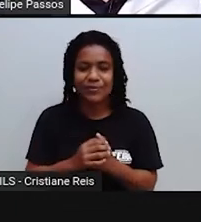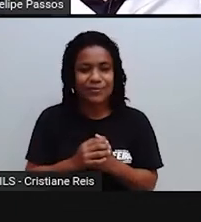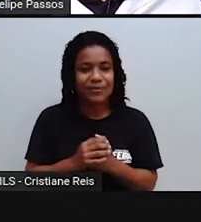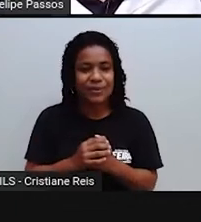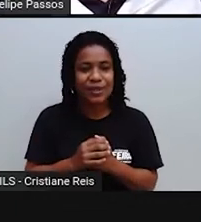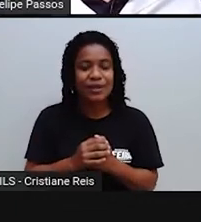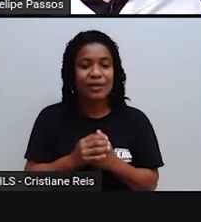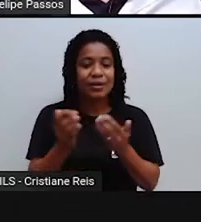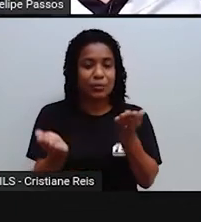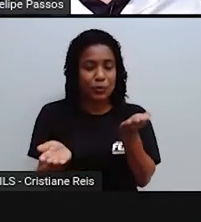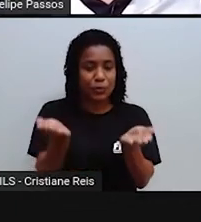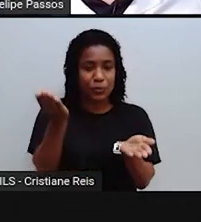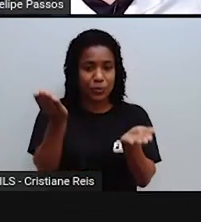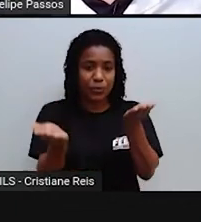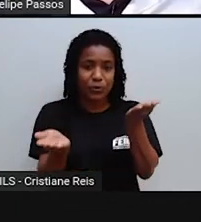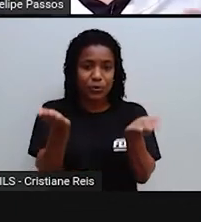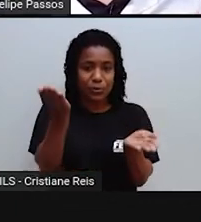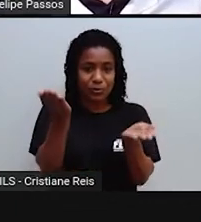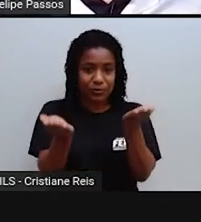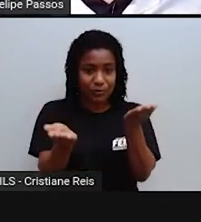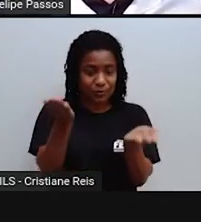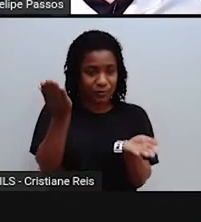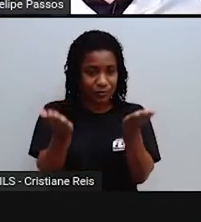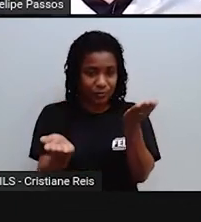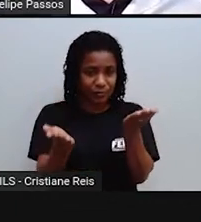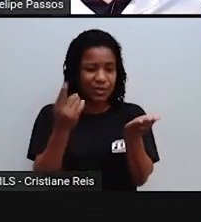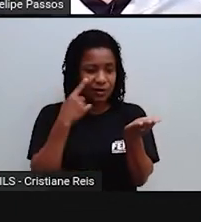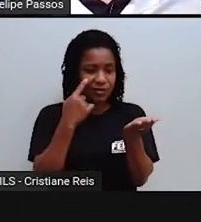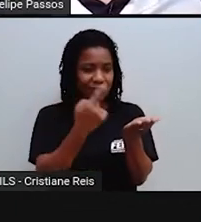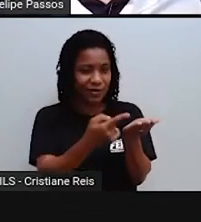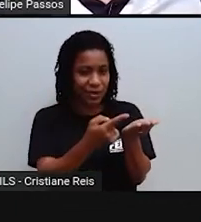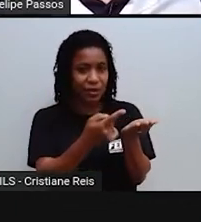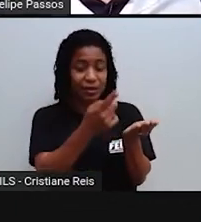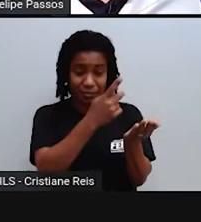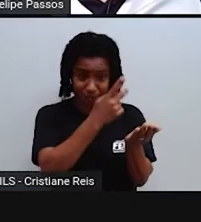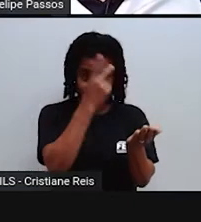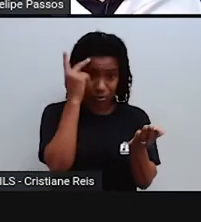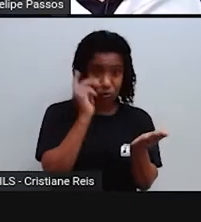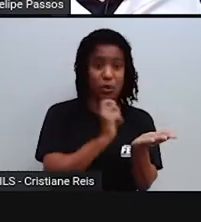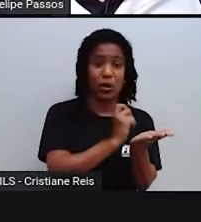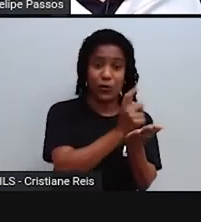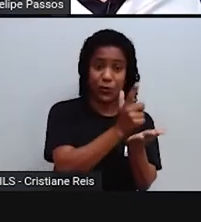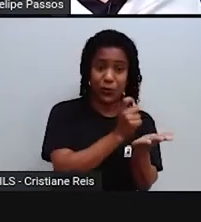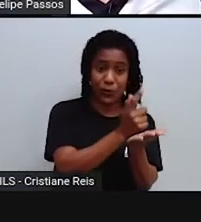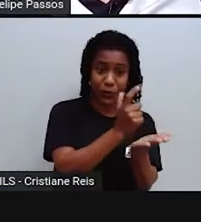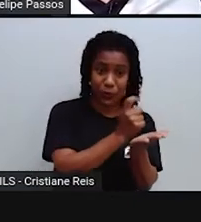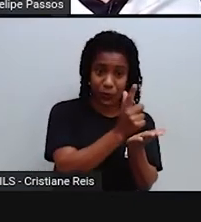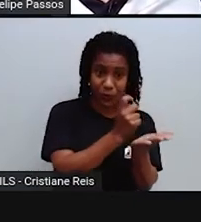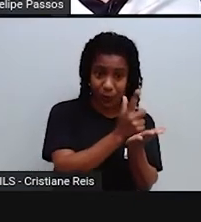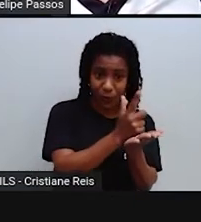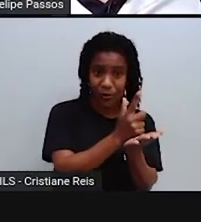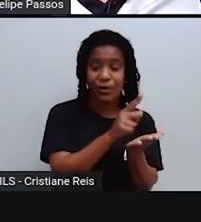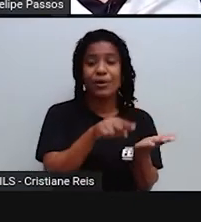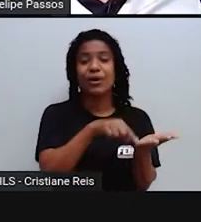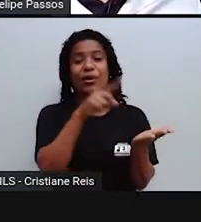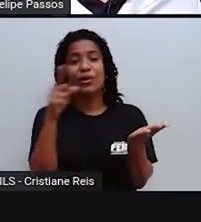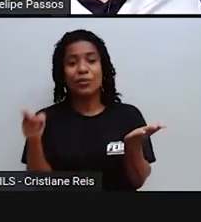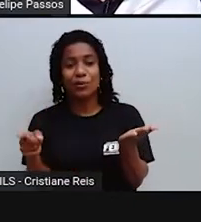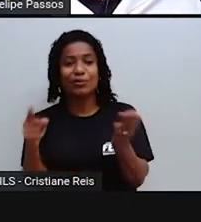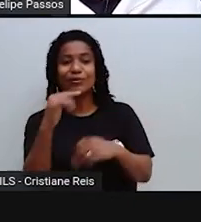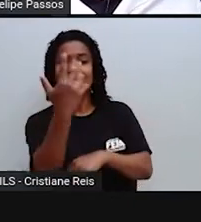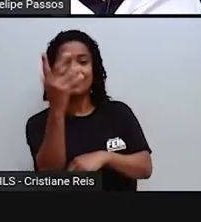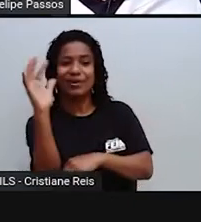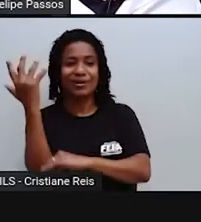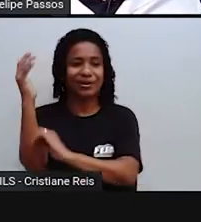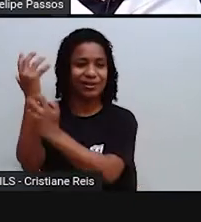e nos dois pratos da balança a gente tem o consumo do ser humano e os recursos que a natureza tem para oferecer.